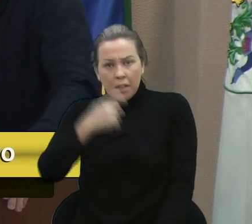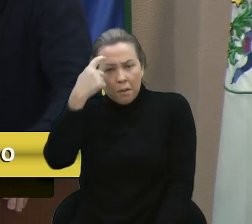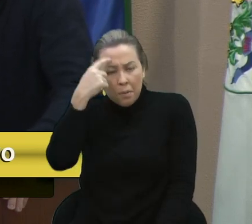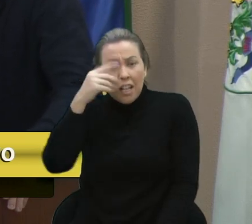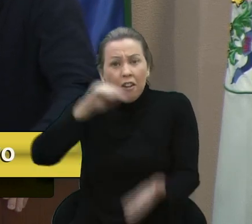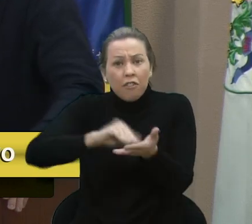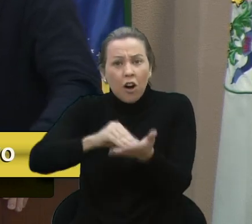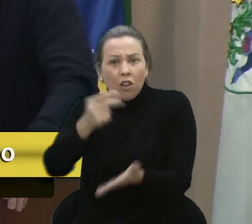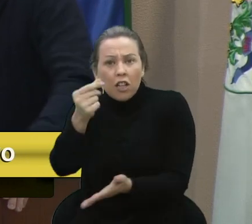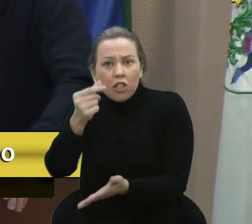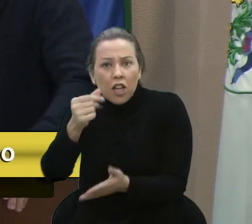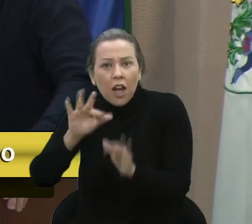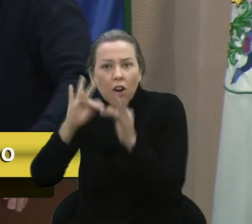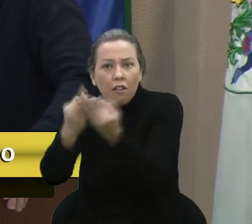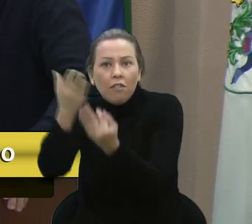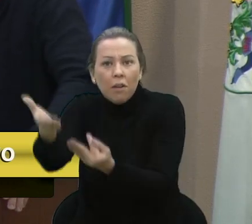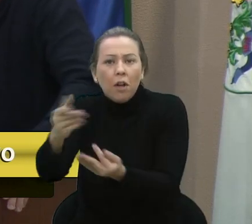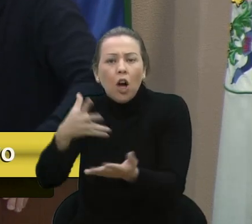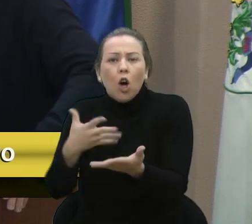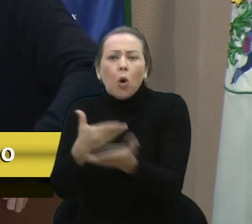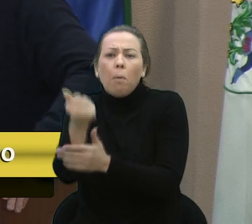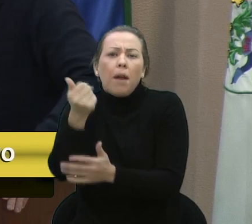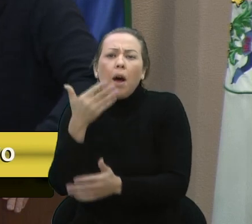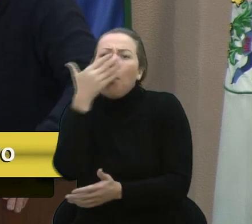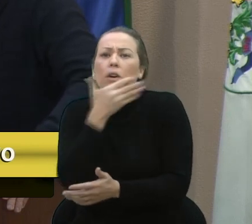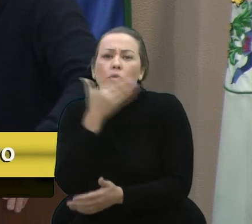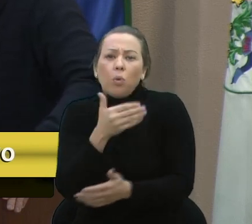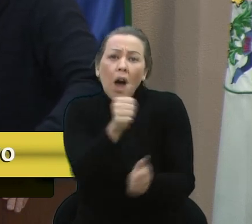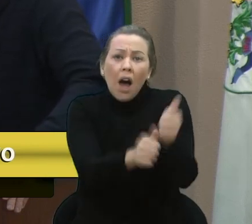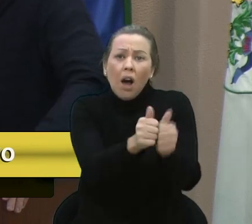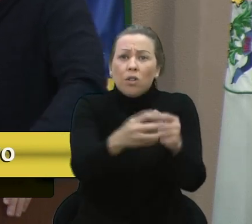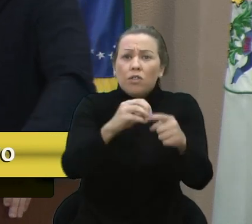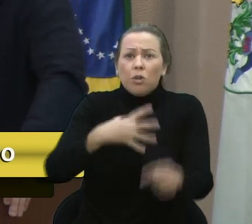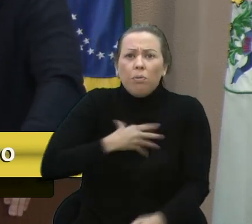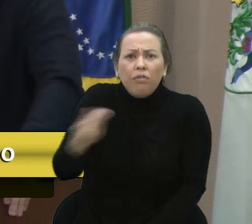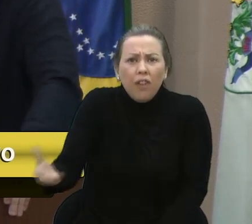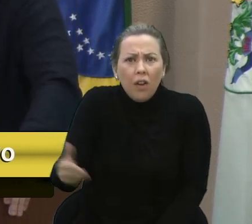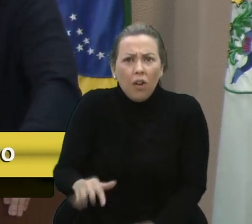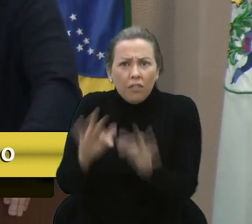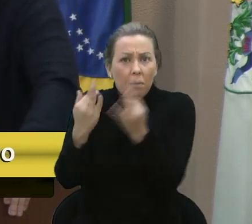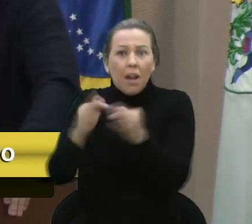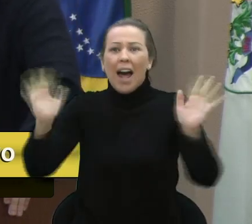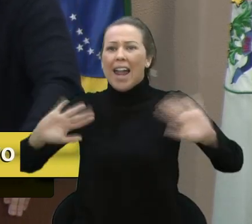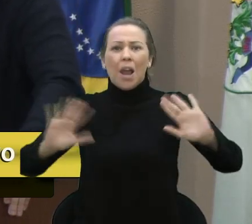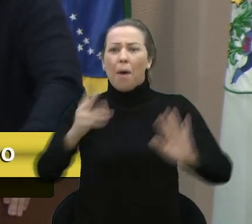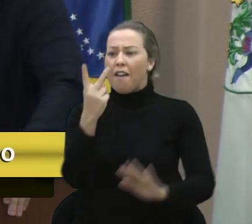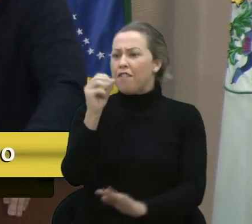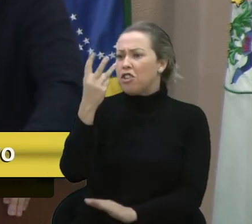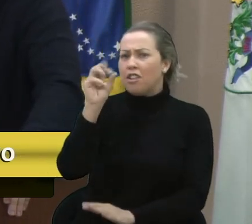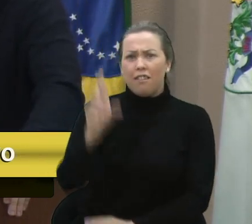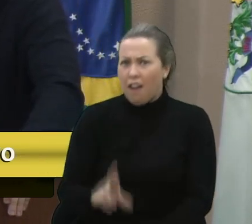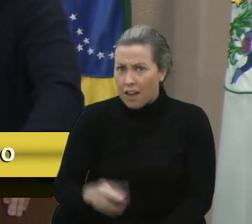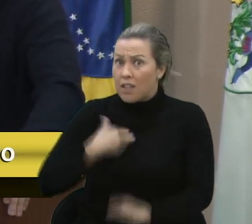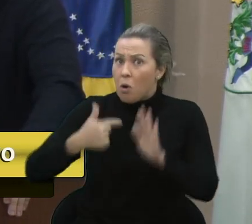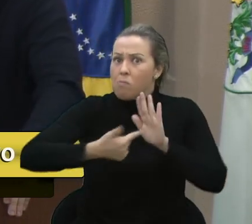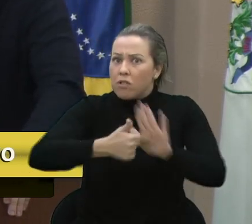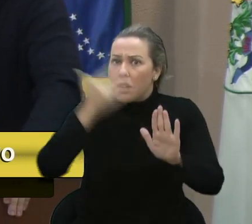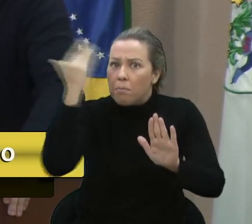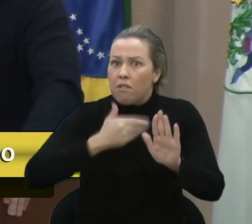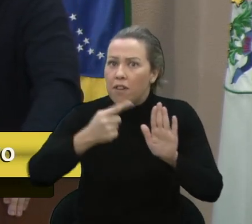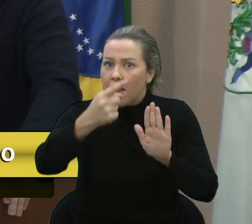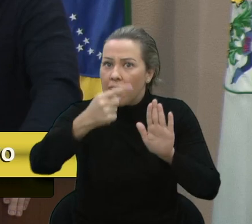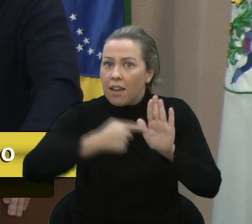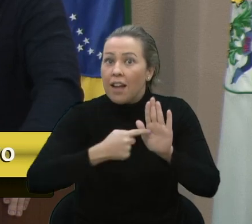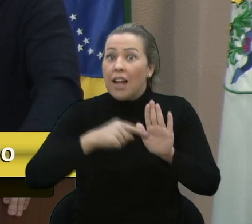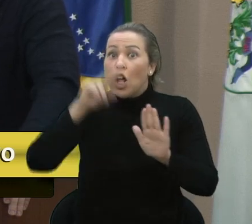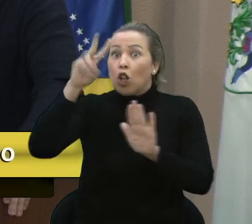vai faltar dinheiro para o cara comprar um doce, comprar, às vezes, um arroz e feijão para filho, porque não é 20 e 30 pila. Mostrei aqui, o cara